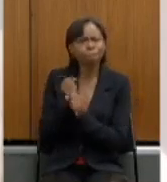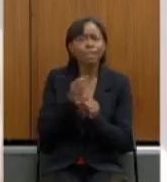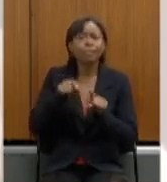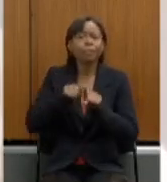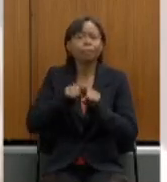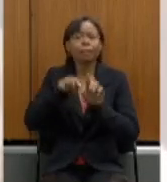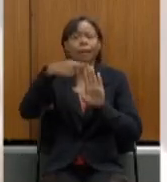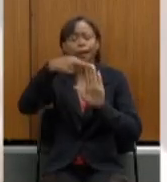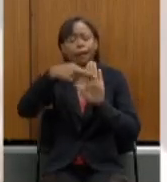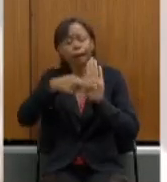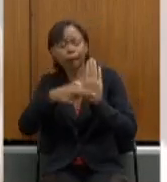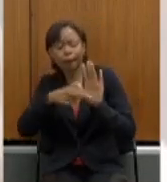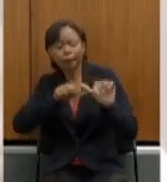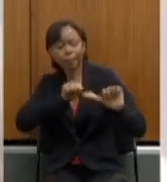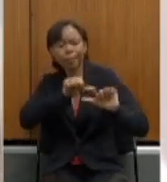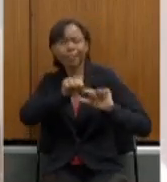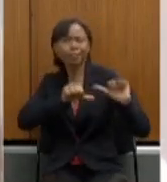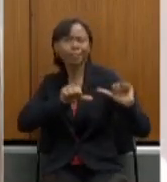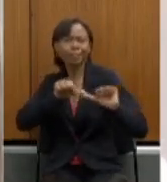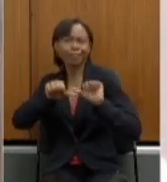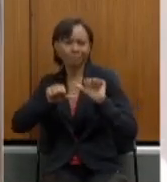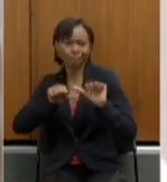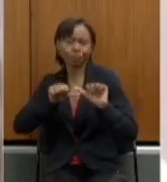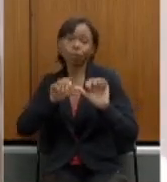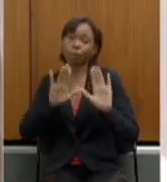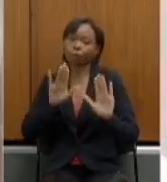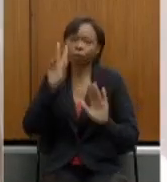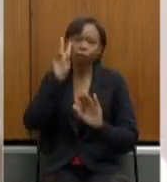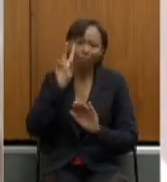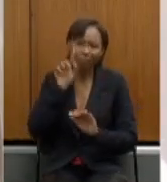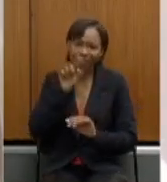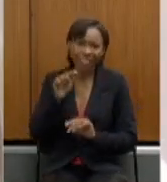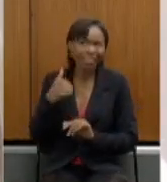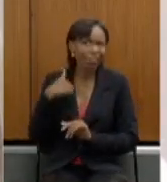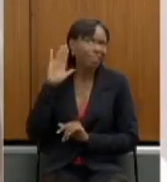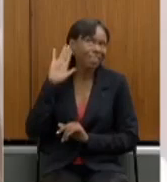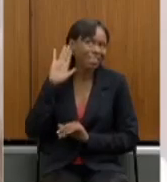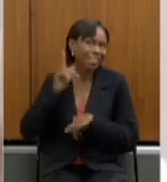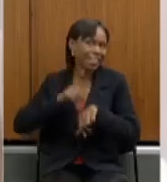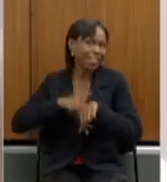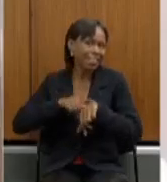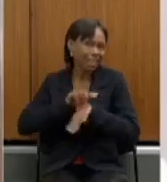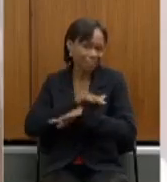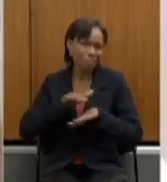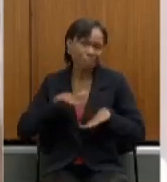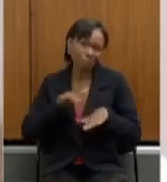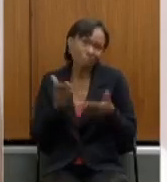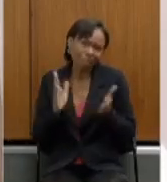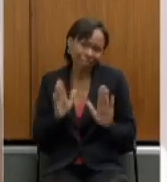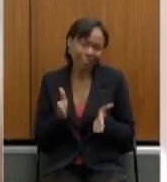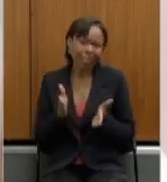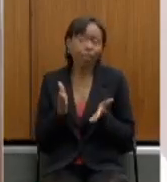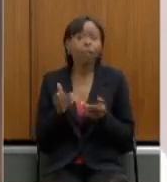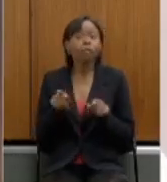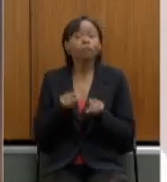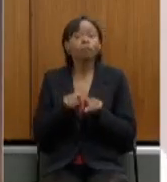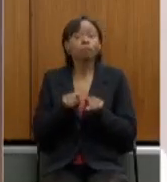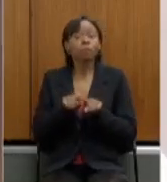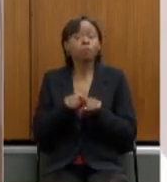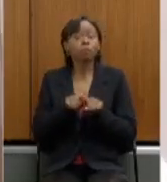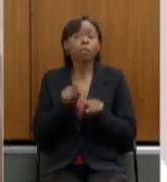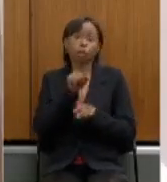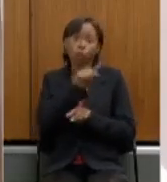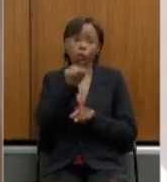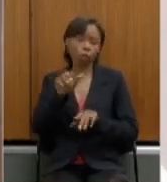transição, certo? Lembrando aos senhores, eu vou ouvir aqui que já o meu tempo passou, também está na mão dos